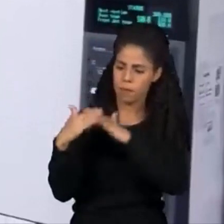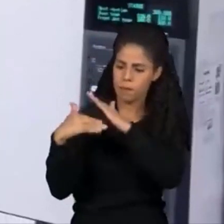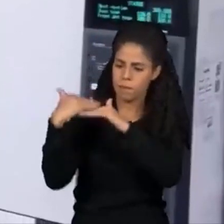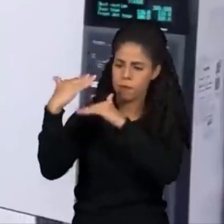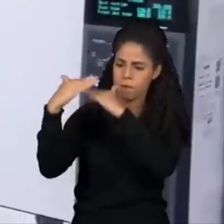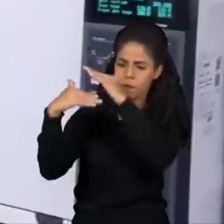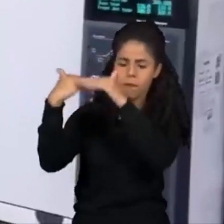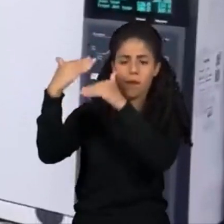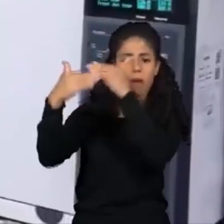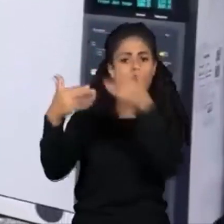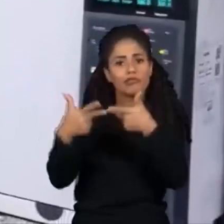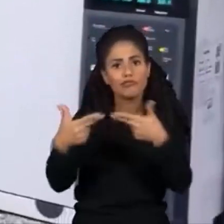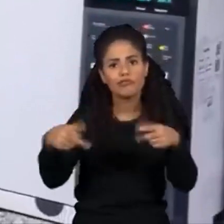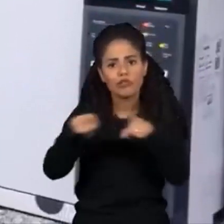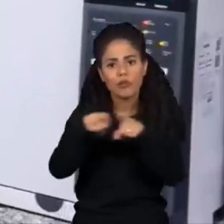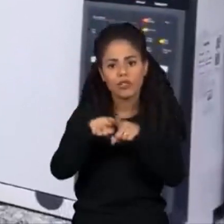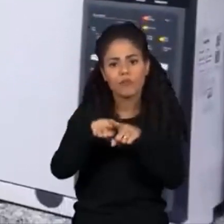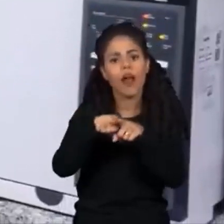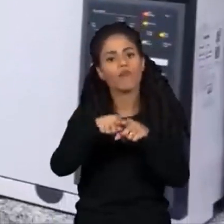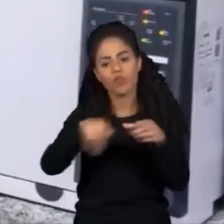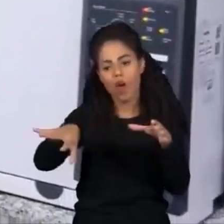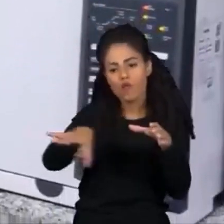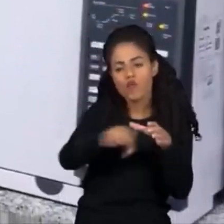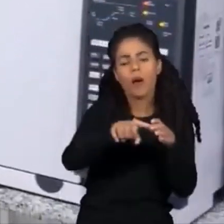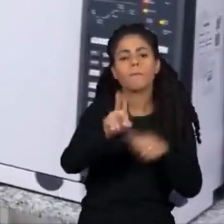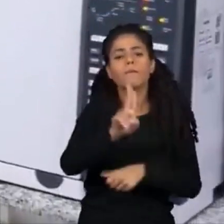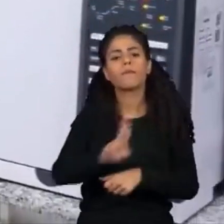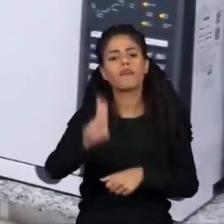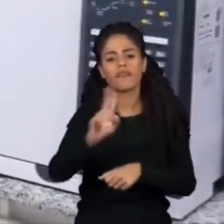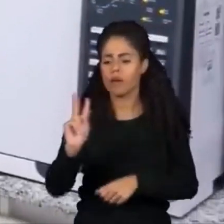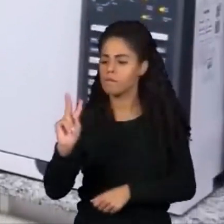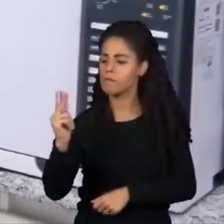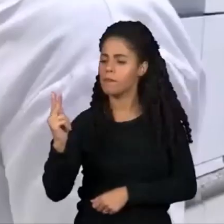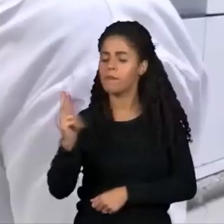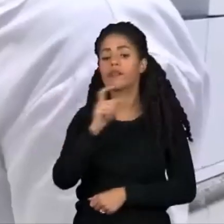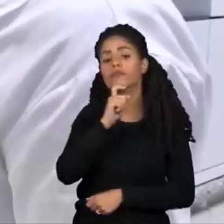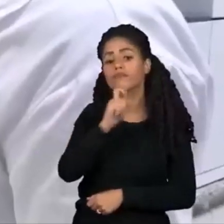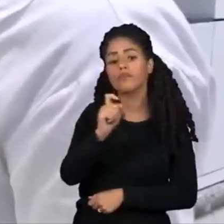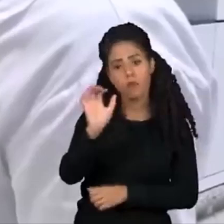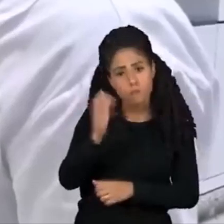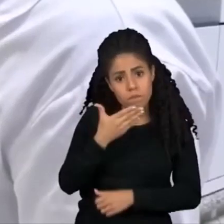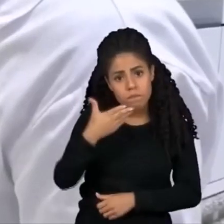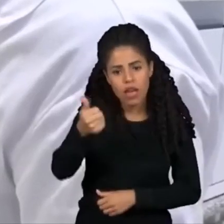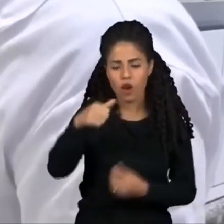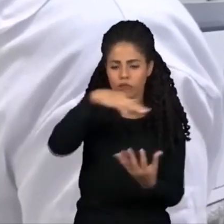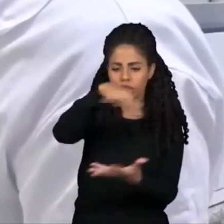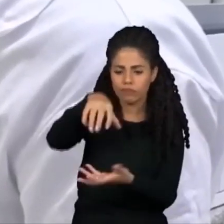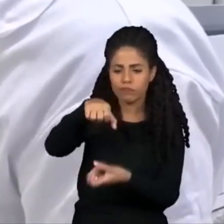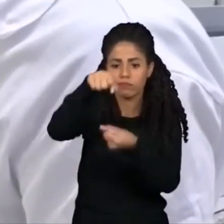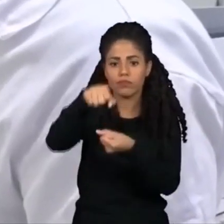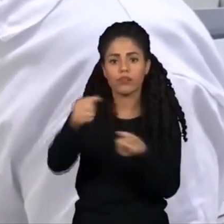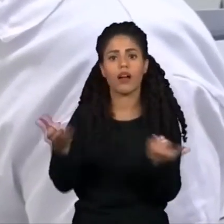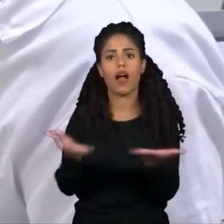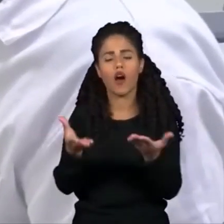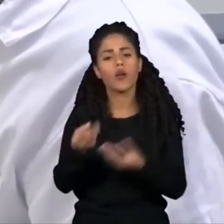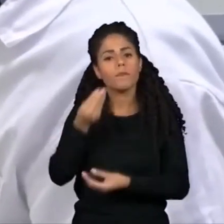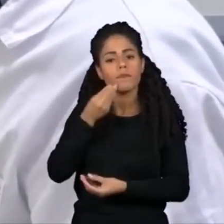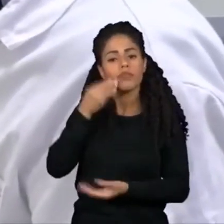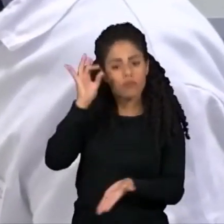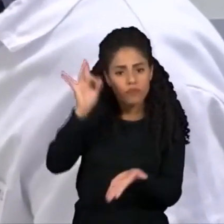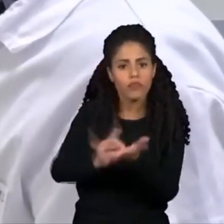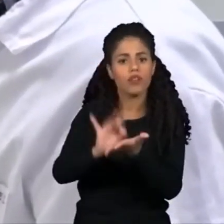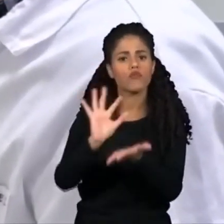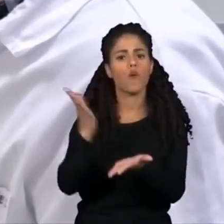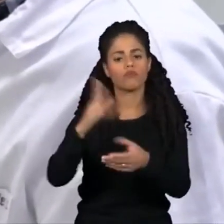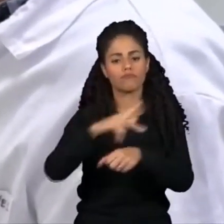novos catalisadores para otimizar a produção de hidrogênio verde. Para que a produção em larga escala seja uma realidade no